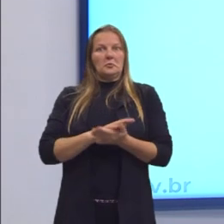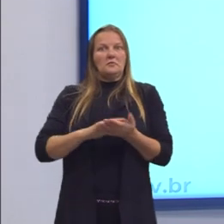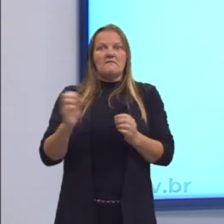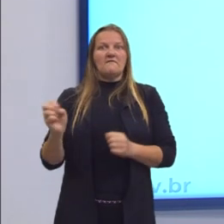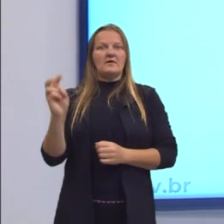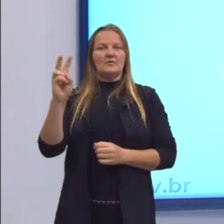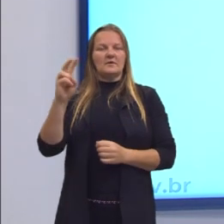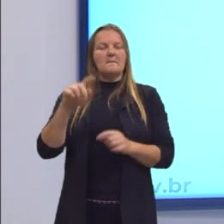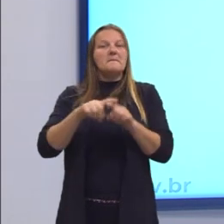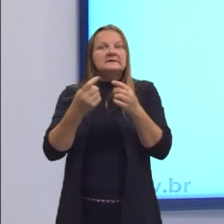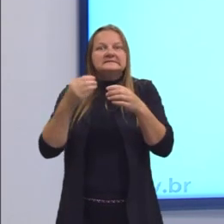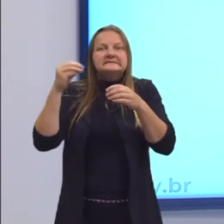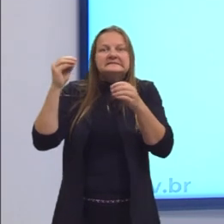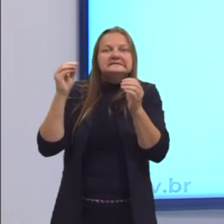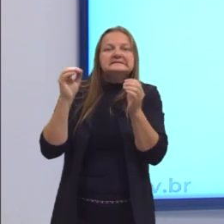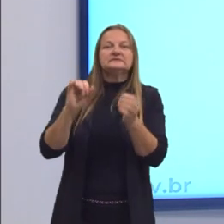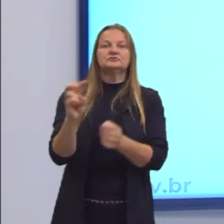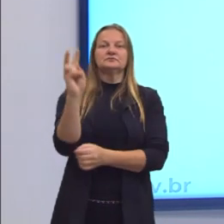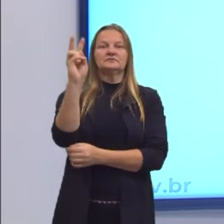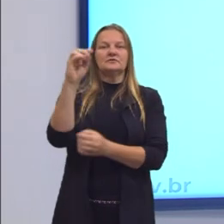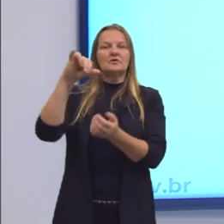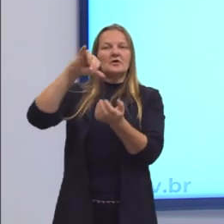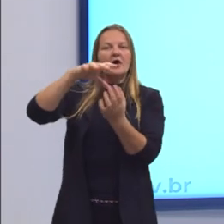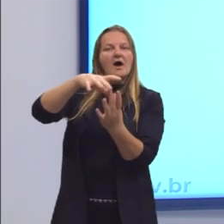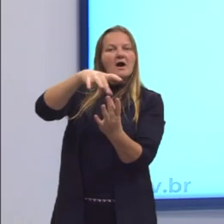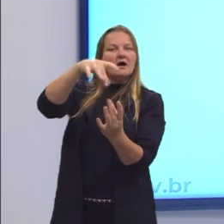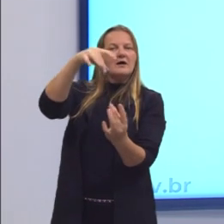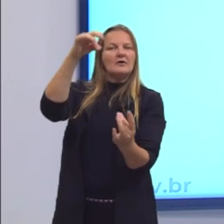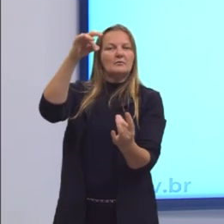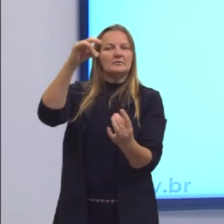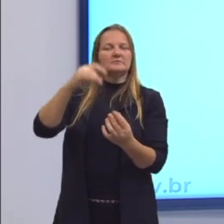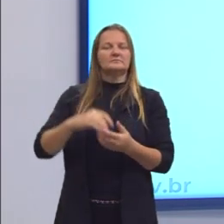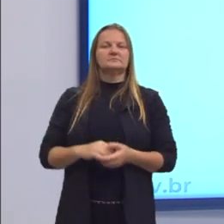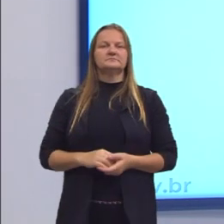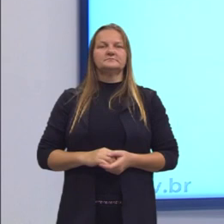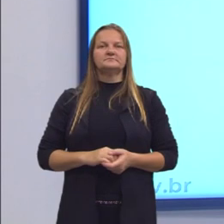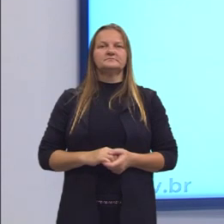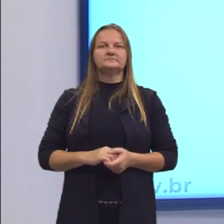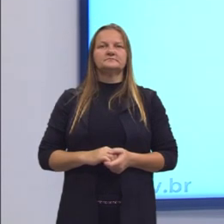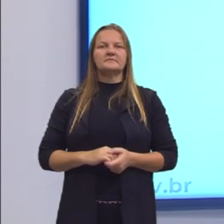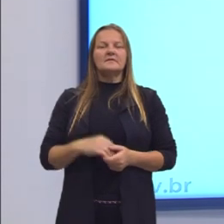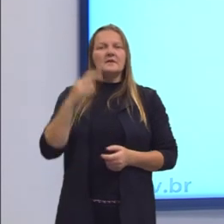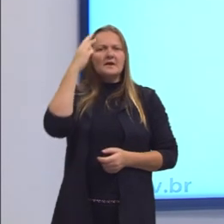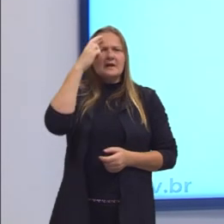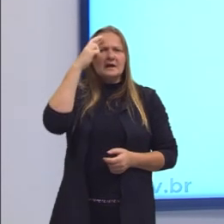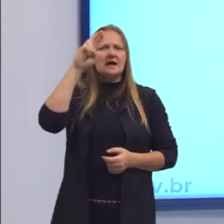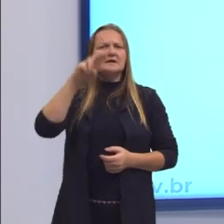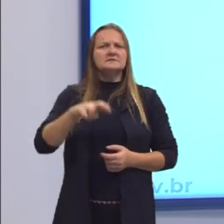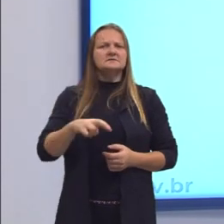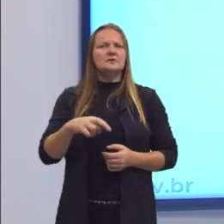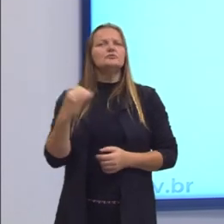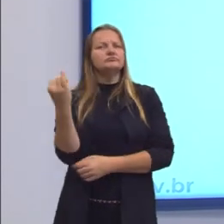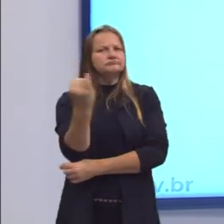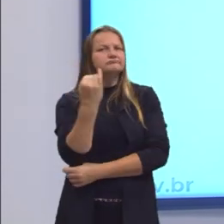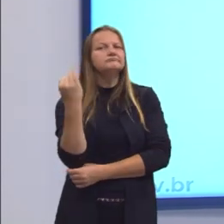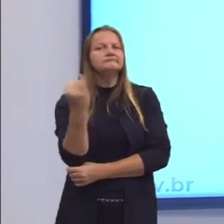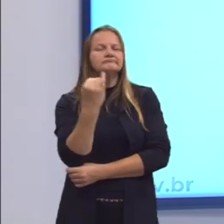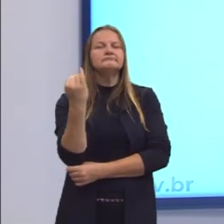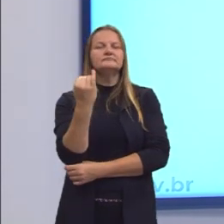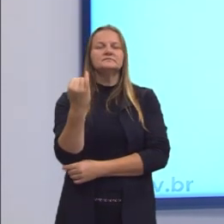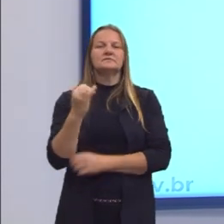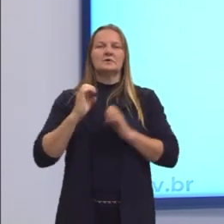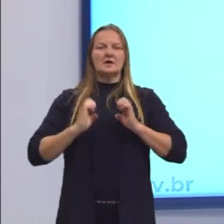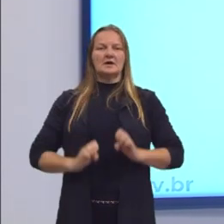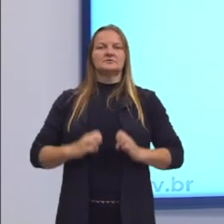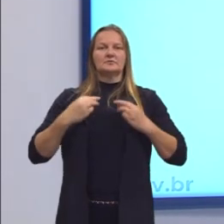alma sim, porque é a razão, como é a teoria platônica. Então, a razão tem muita importância na